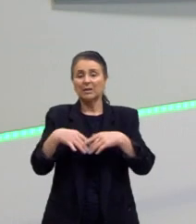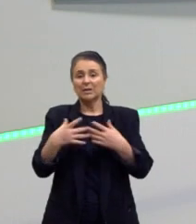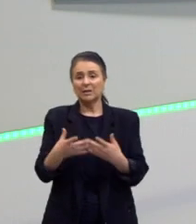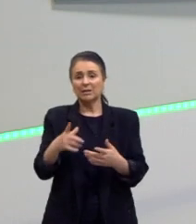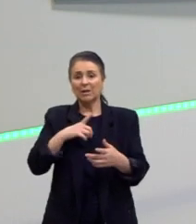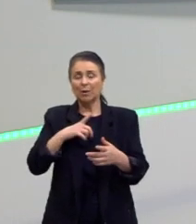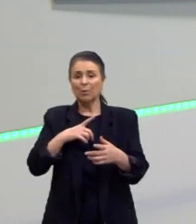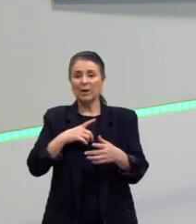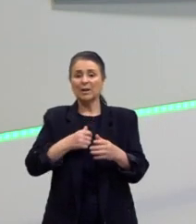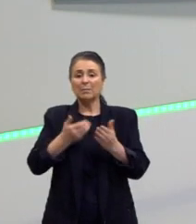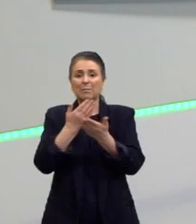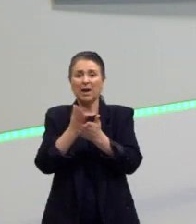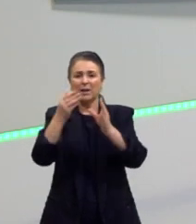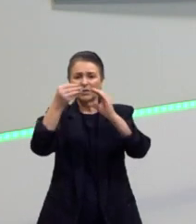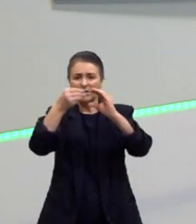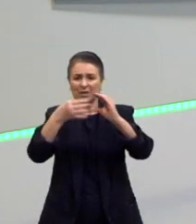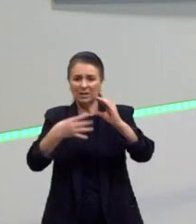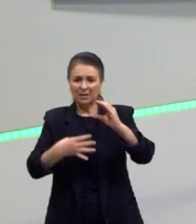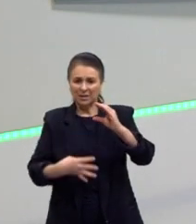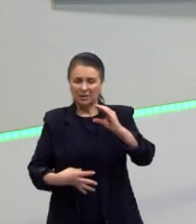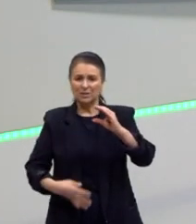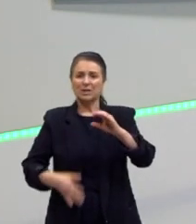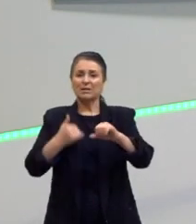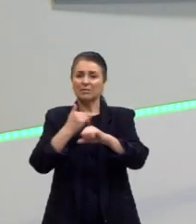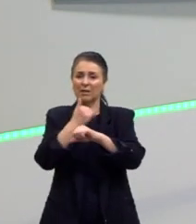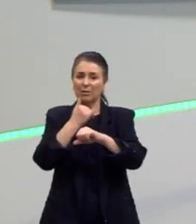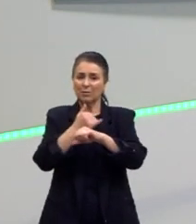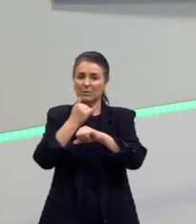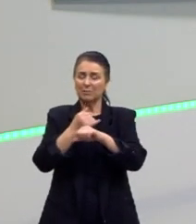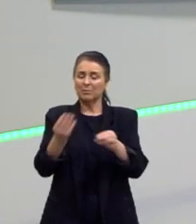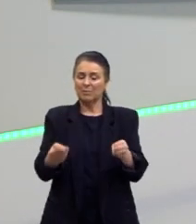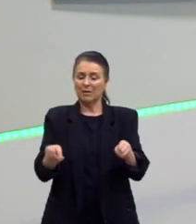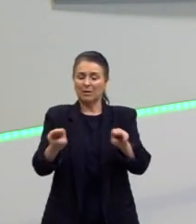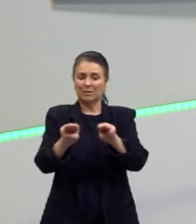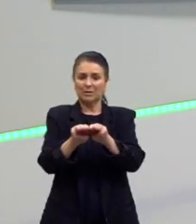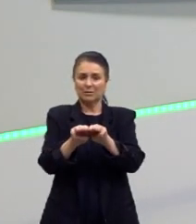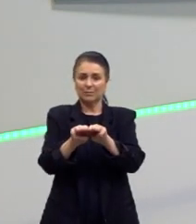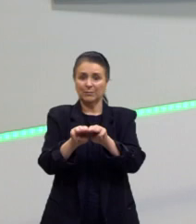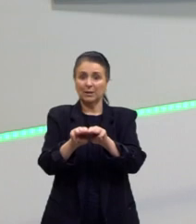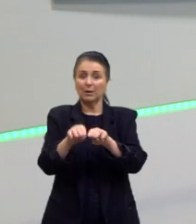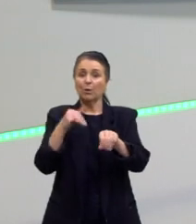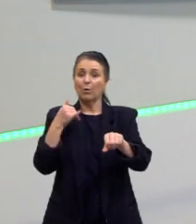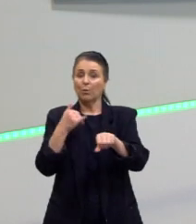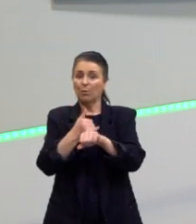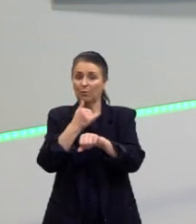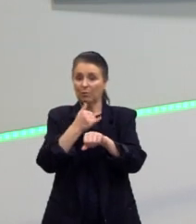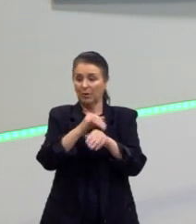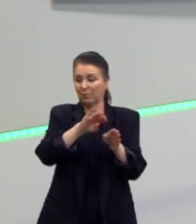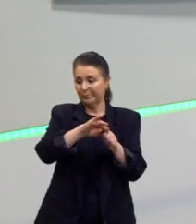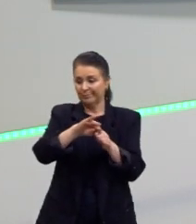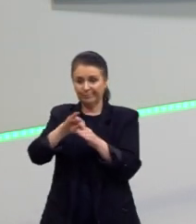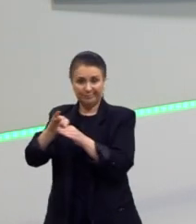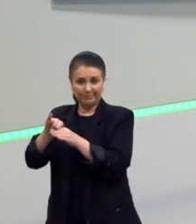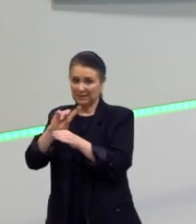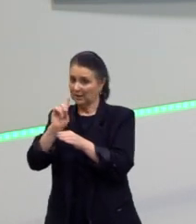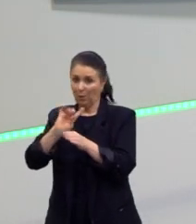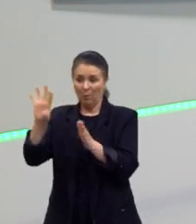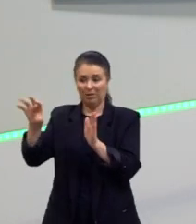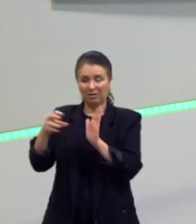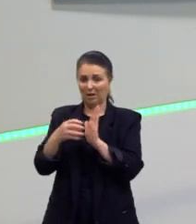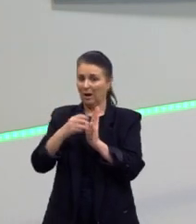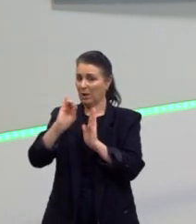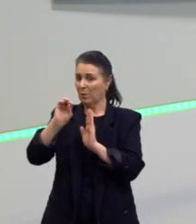essas propriedades ferromagnéticas. Então, nessas condições, o ferro, ele vai deixar de ser atraído pelo imã.